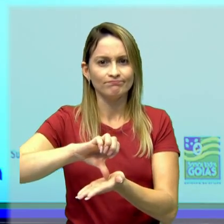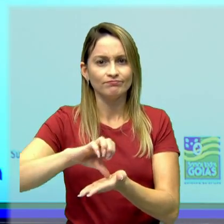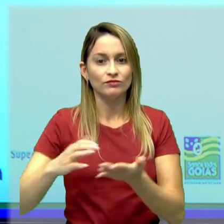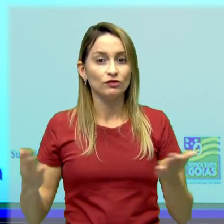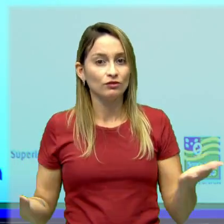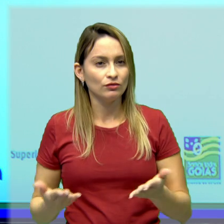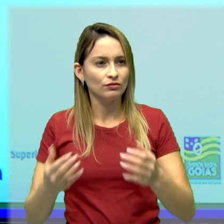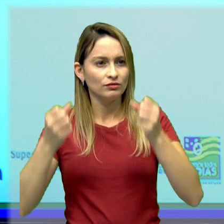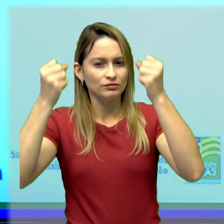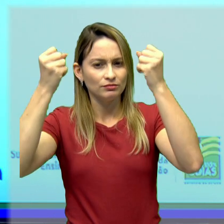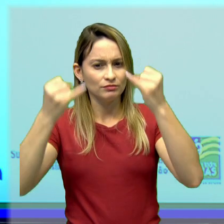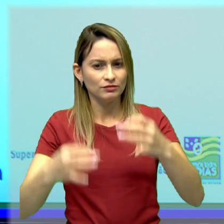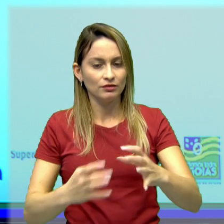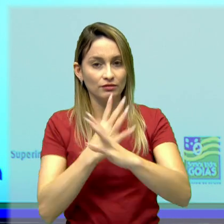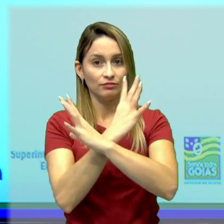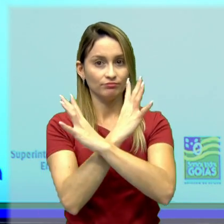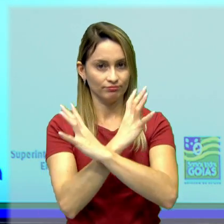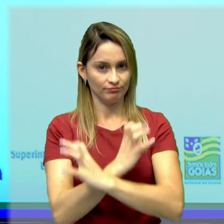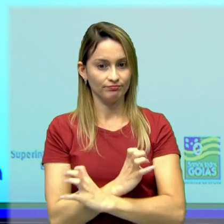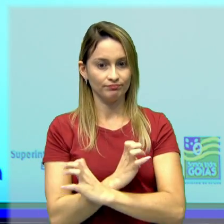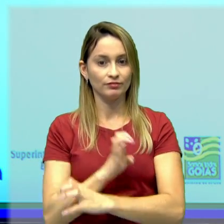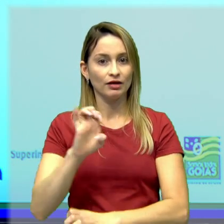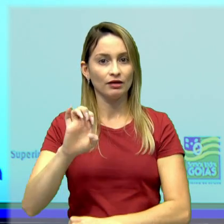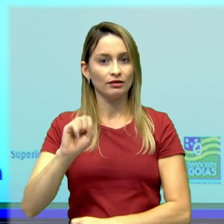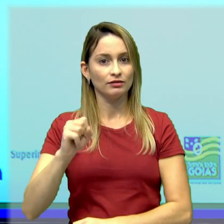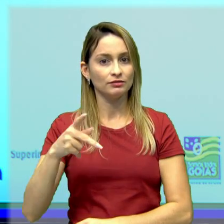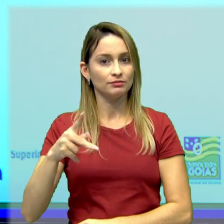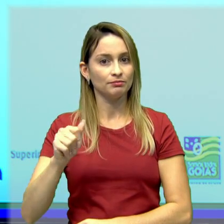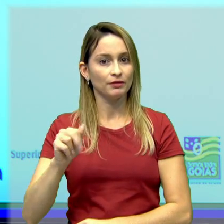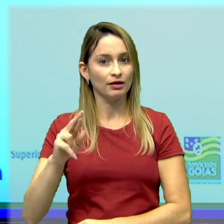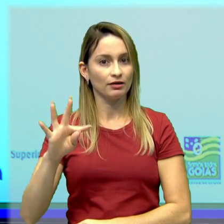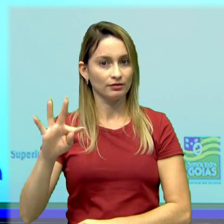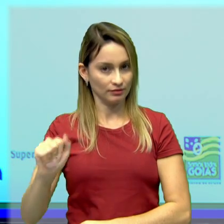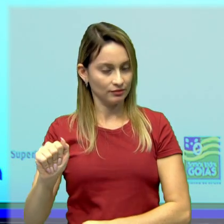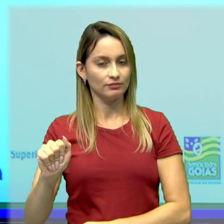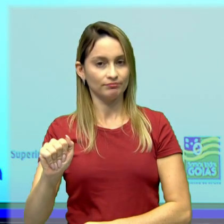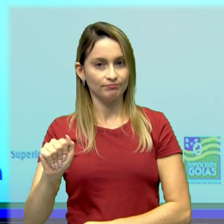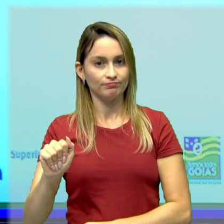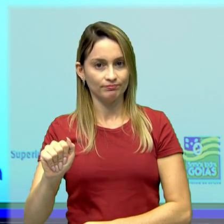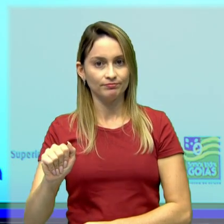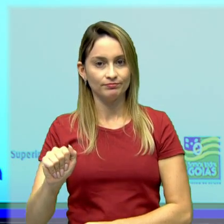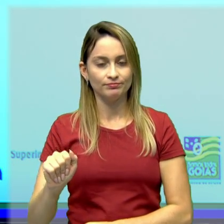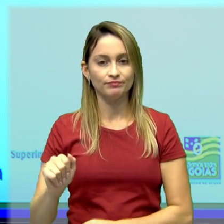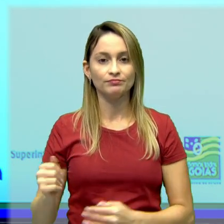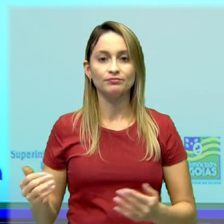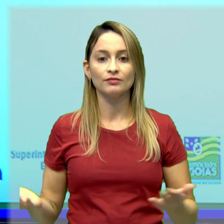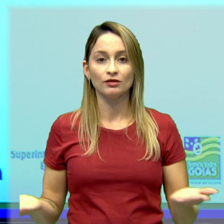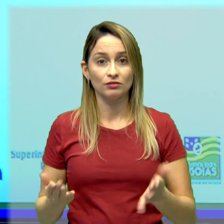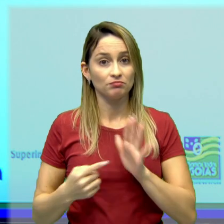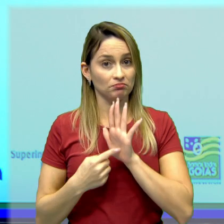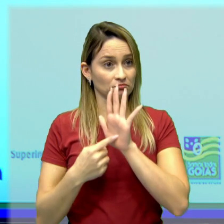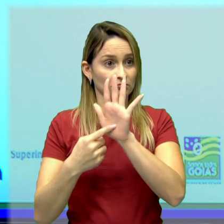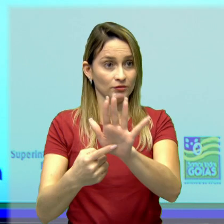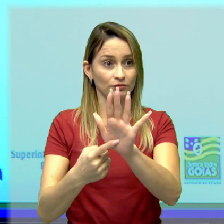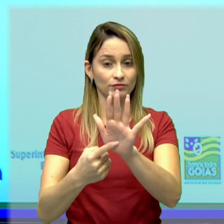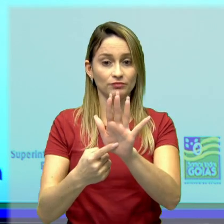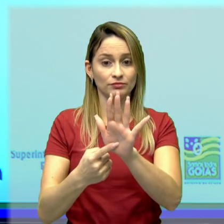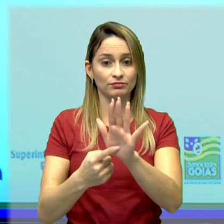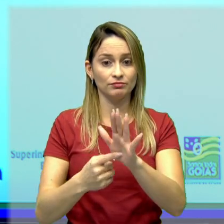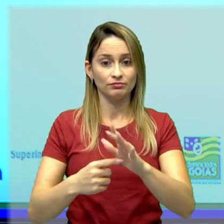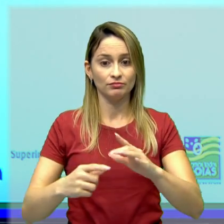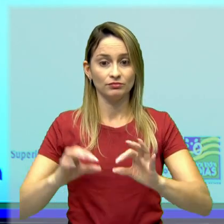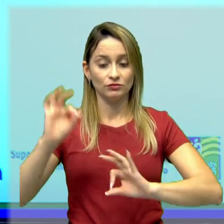importante, né? Então, isso aqui é a estrutura social de outra cidade-estado grega, Esparta. Então, aqui nós temos os